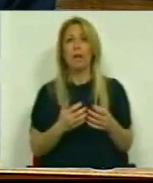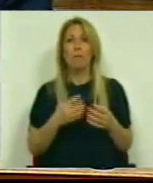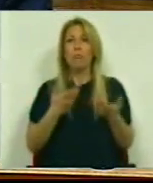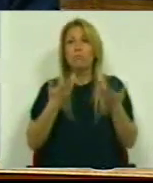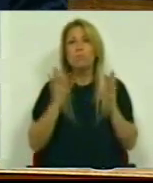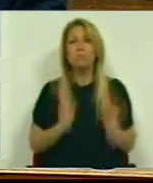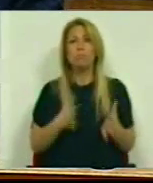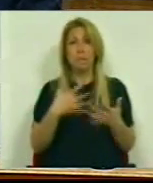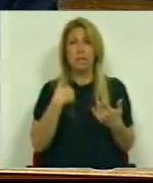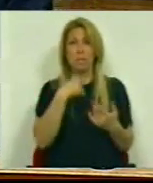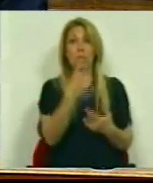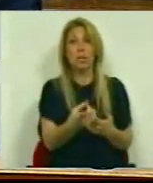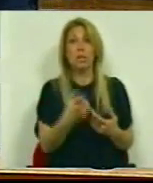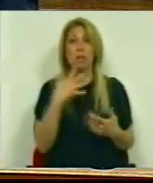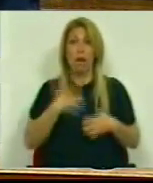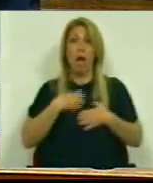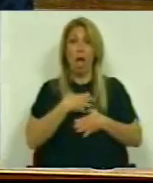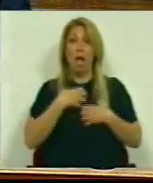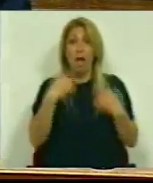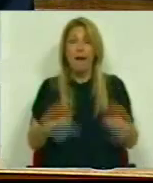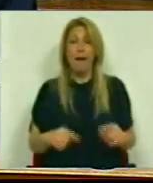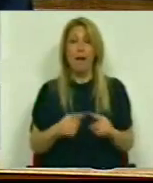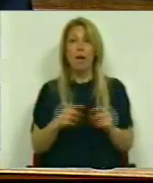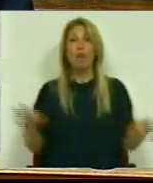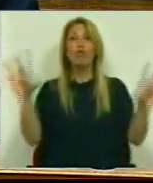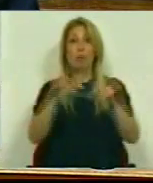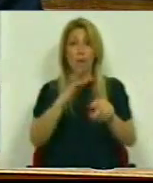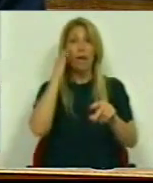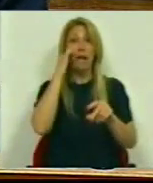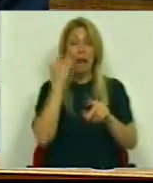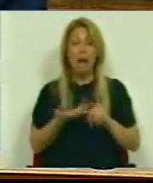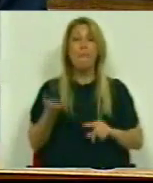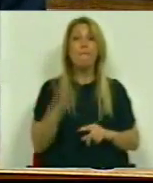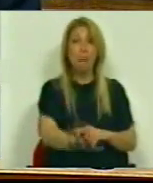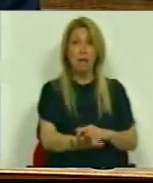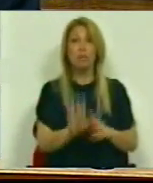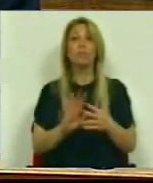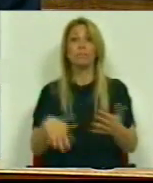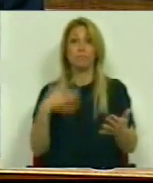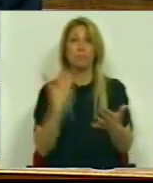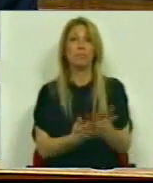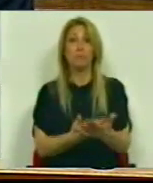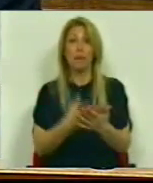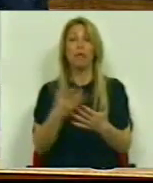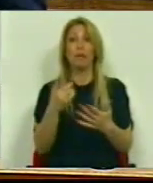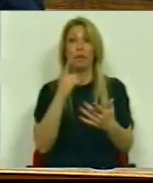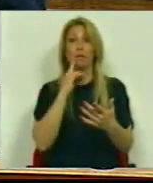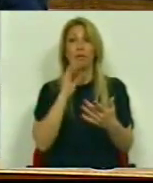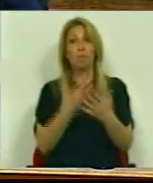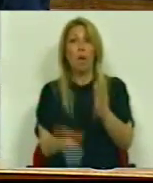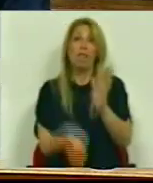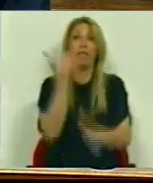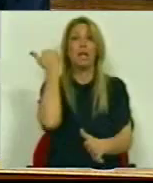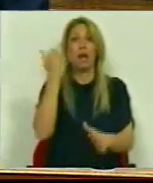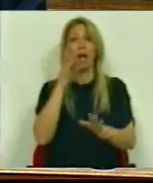com inquietação os novos e graves passos dados para institucionalizar O processo de destruição da soberania